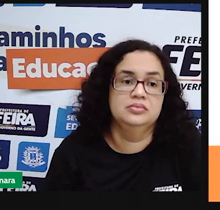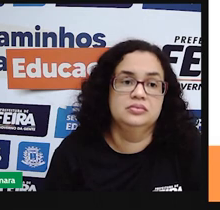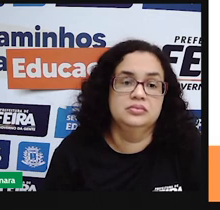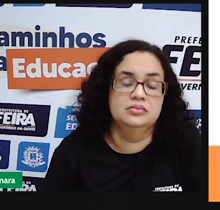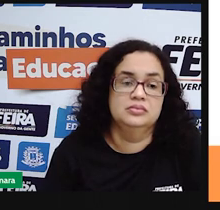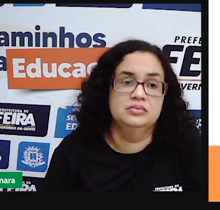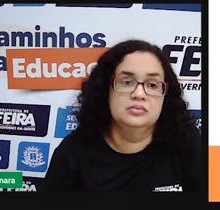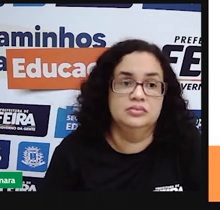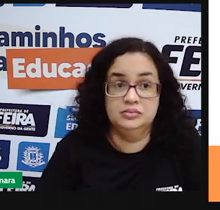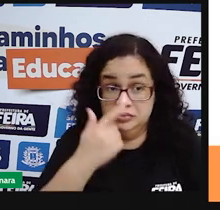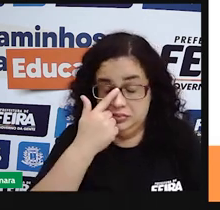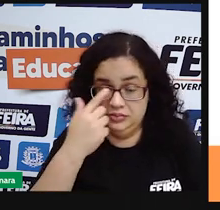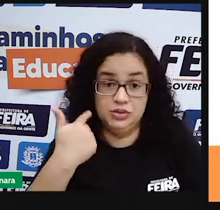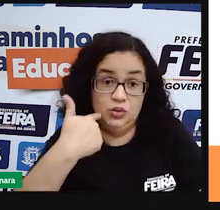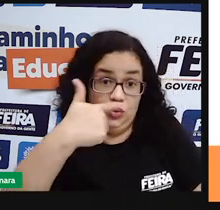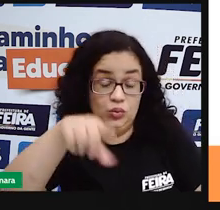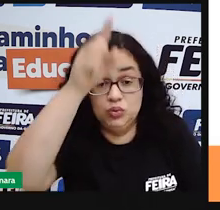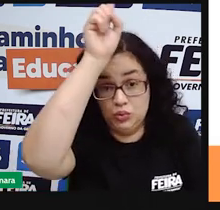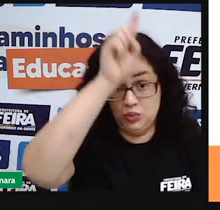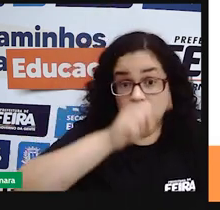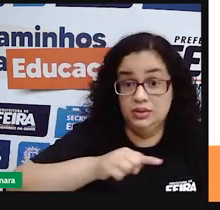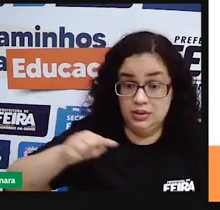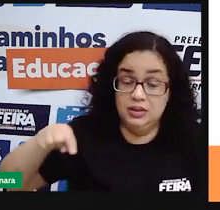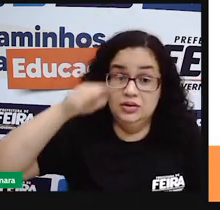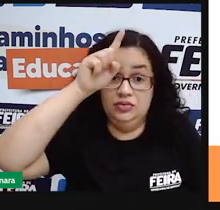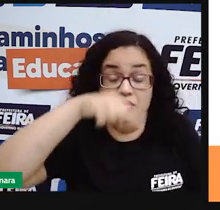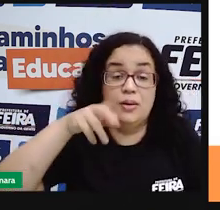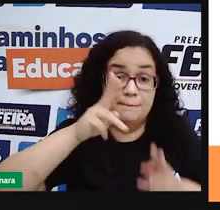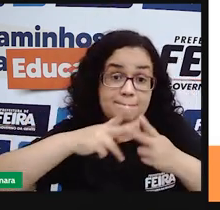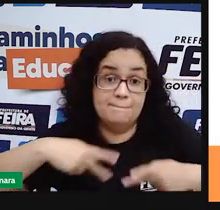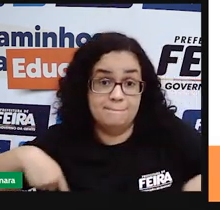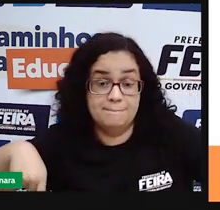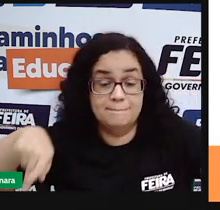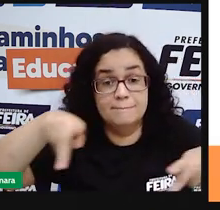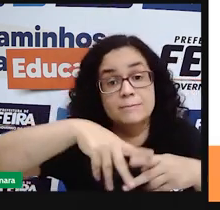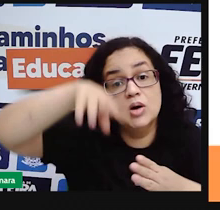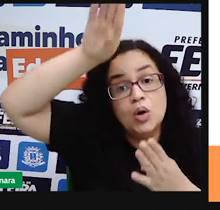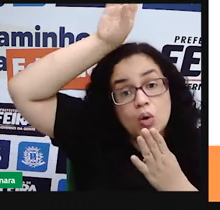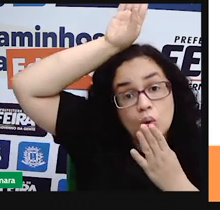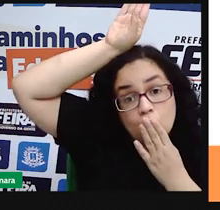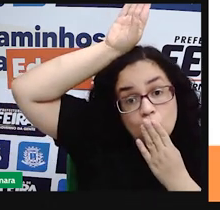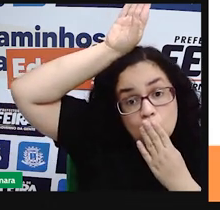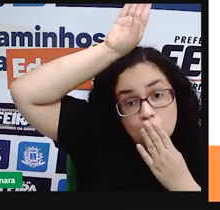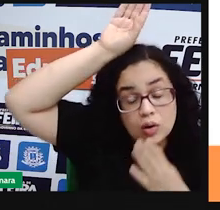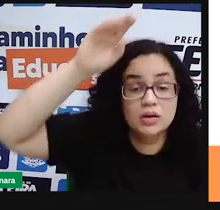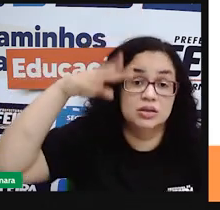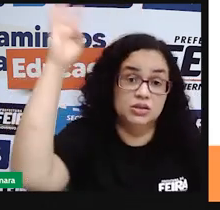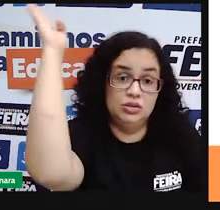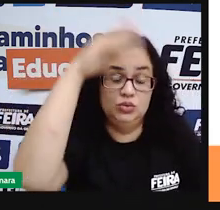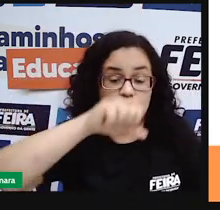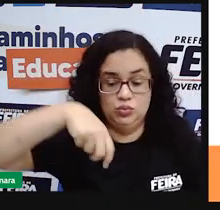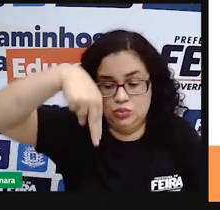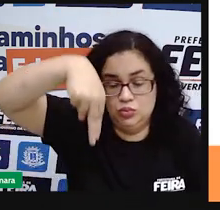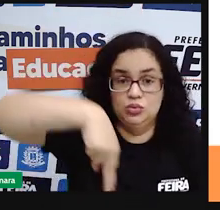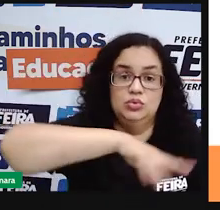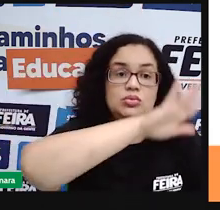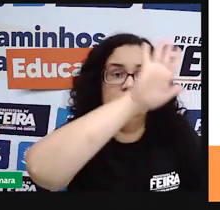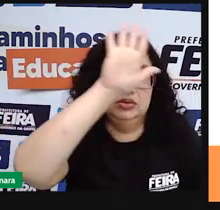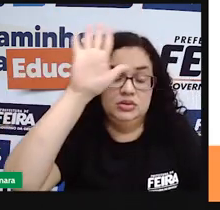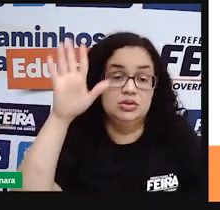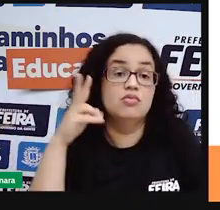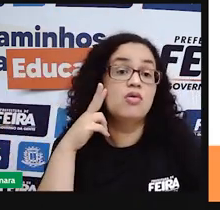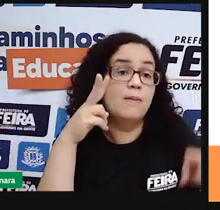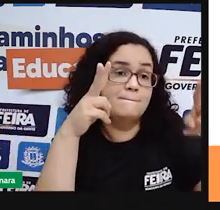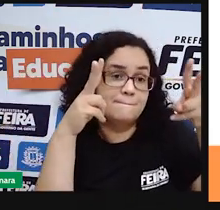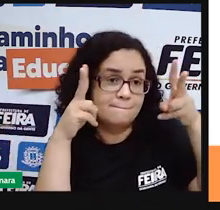Esse outro gráfico aí traz a população indígena nos estados do nordeste e a gente observa